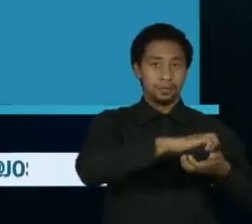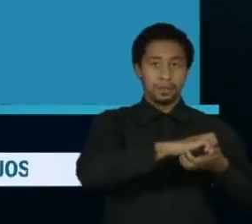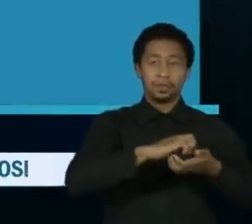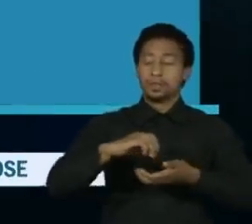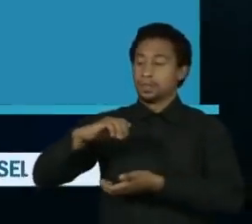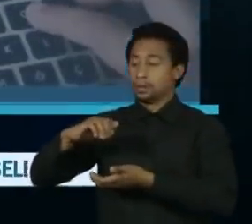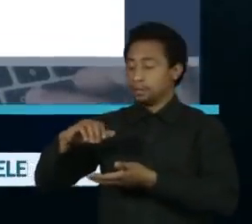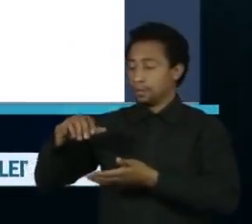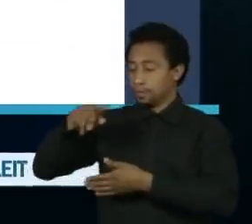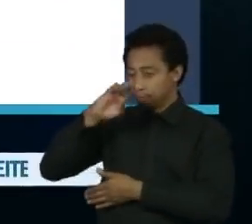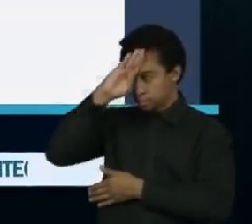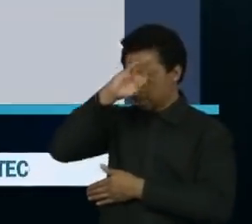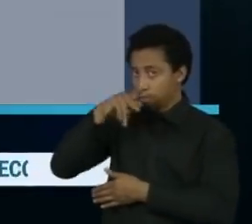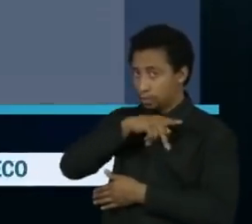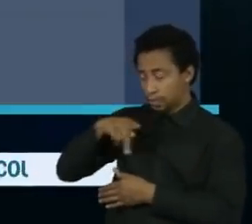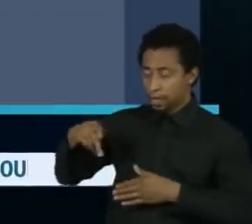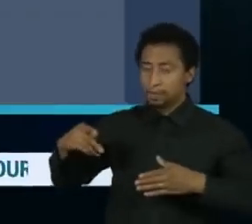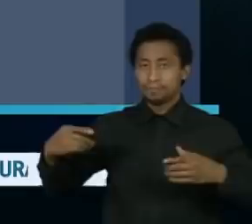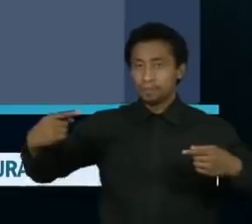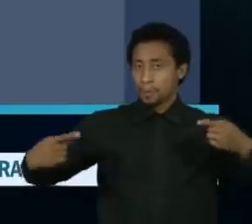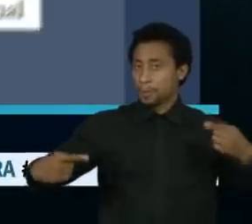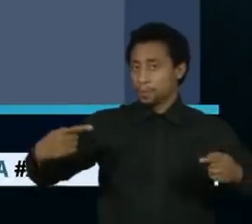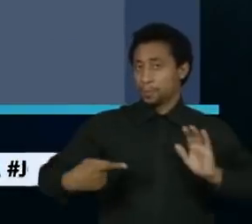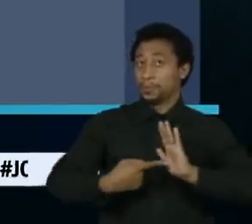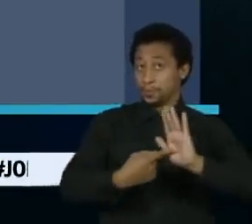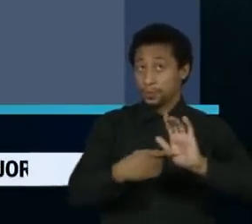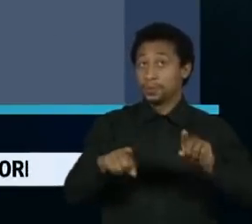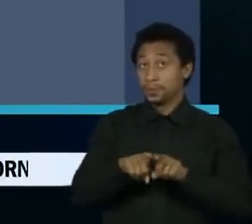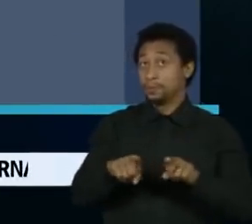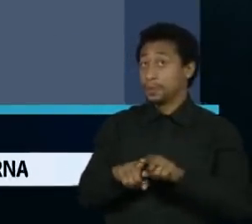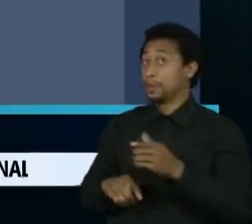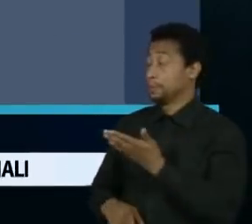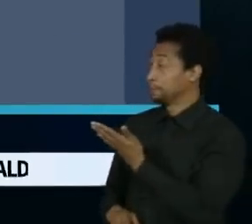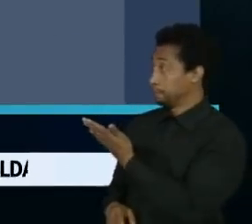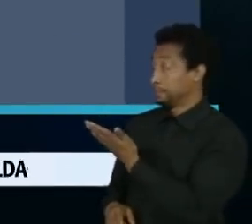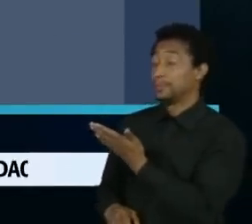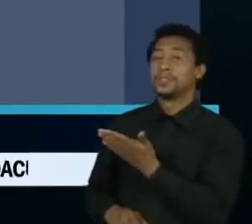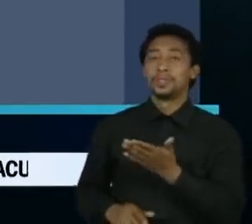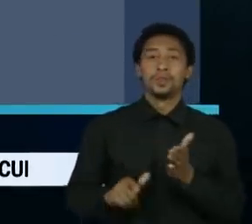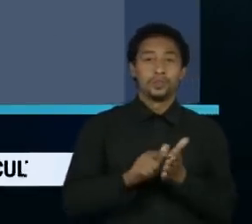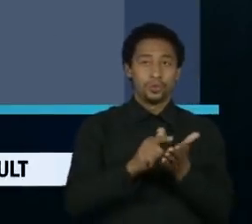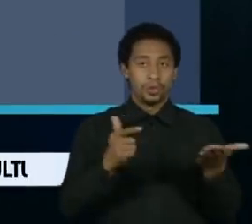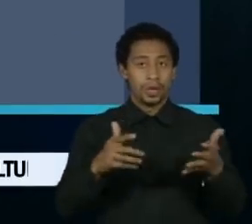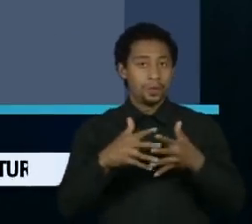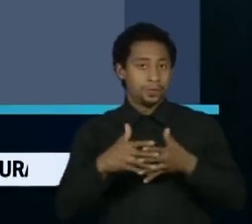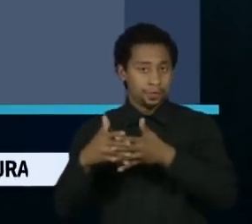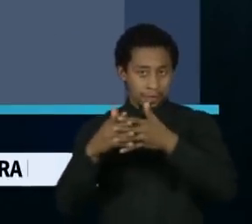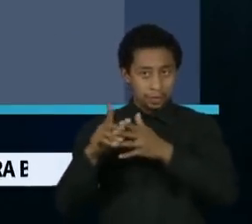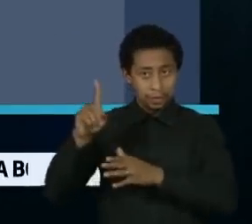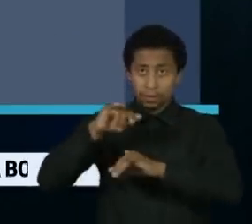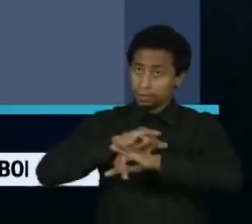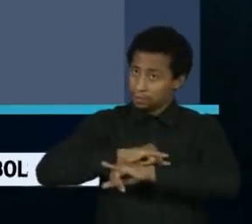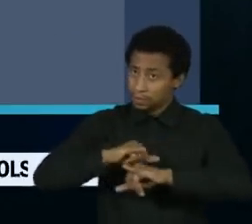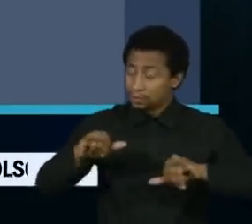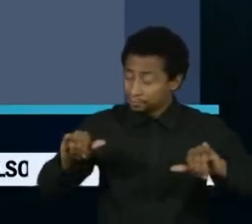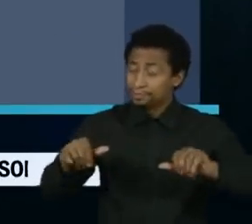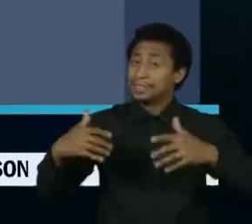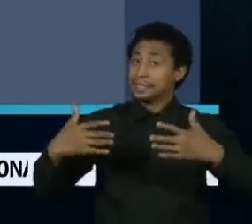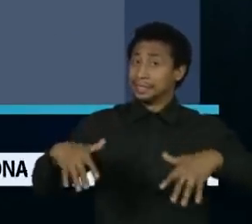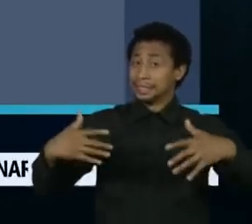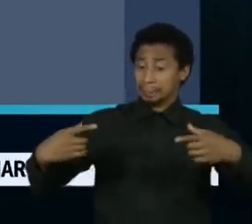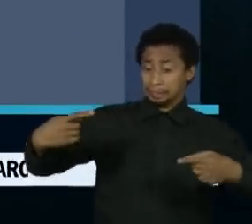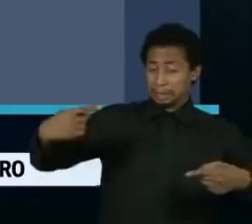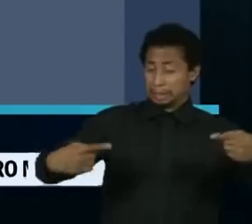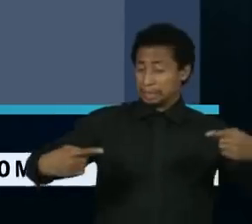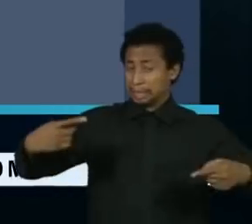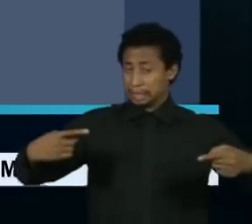Já o jornal norte-americano Washington Post destacou que a graça concedida desencadeou uma reação dos adversários que